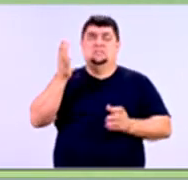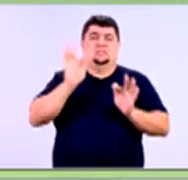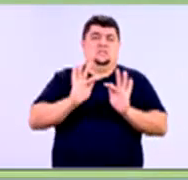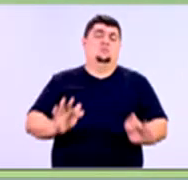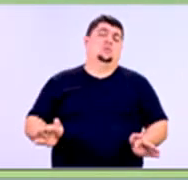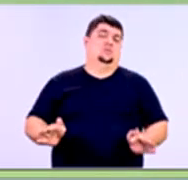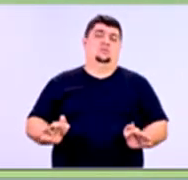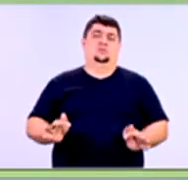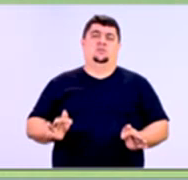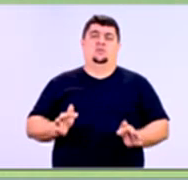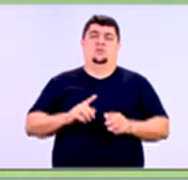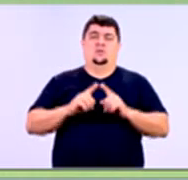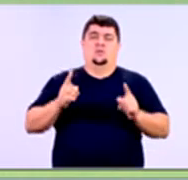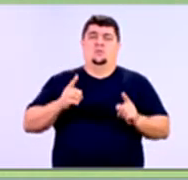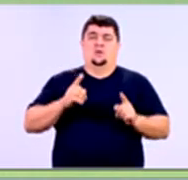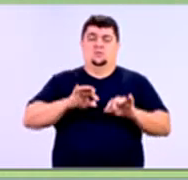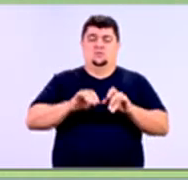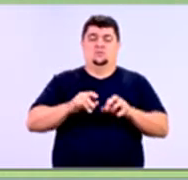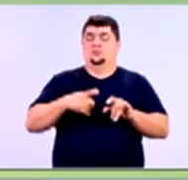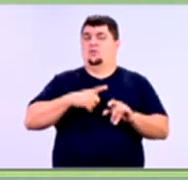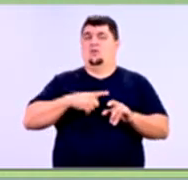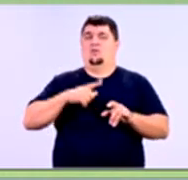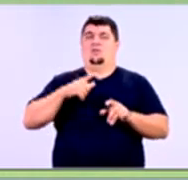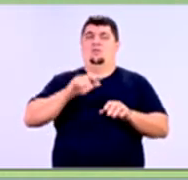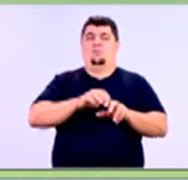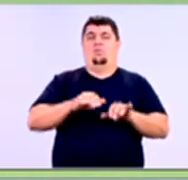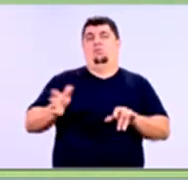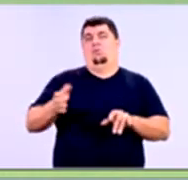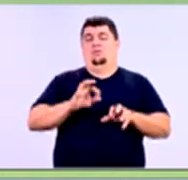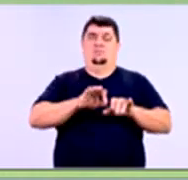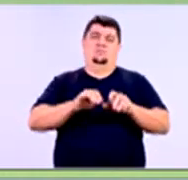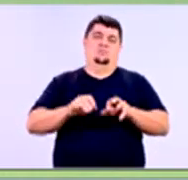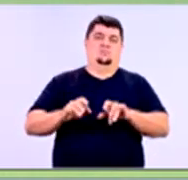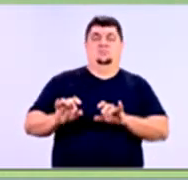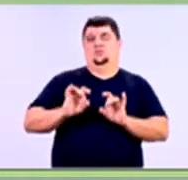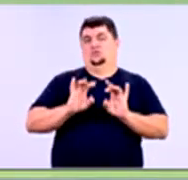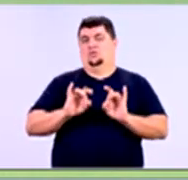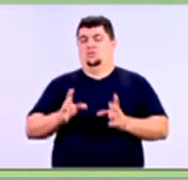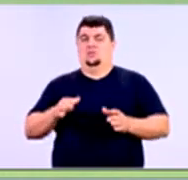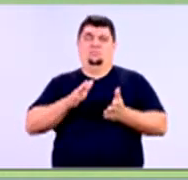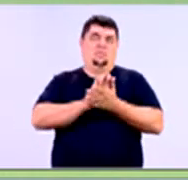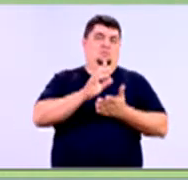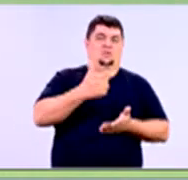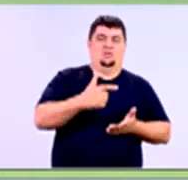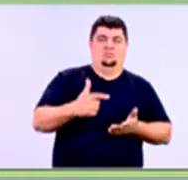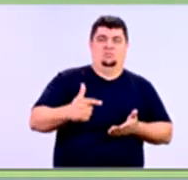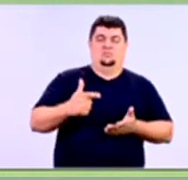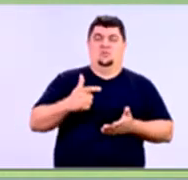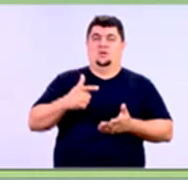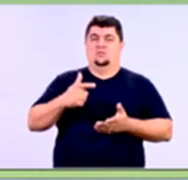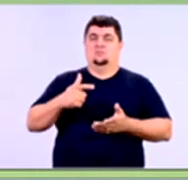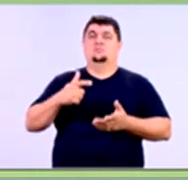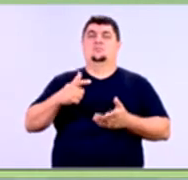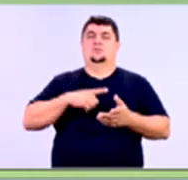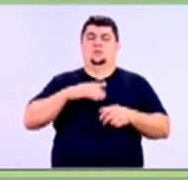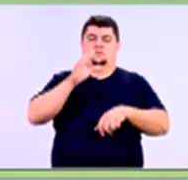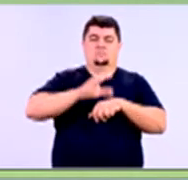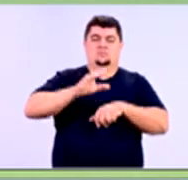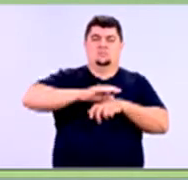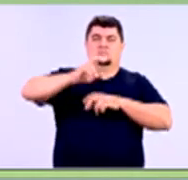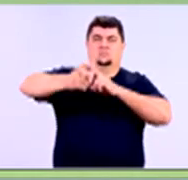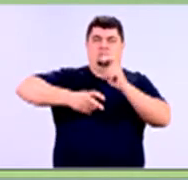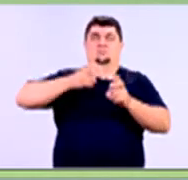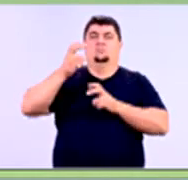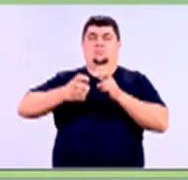simples. Só que não usar o computador somente como uma máquina de escrever onde você digita no Word e imprime. Aqui a gente tem um curso de informática